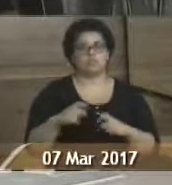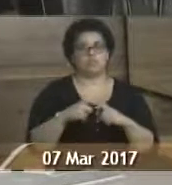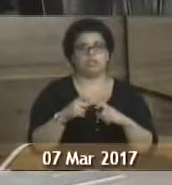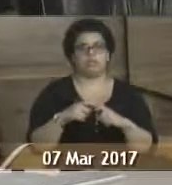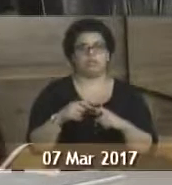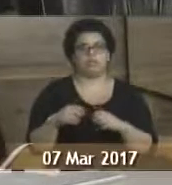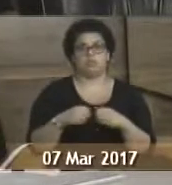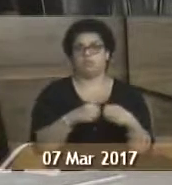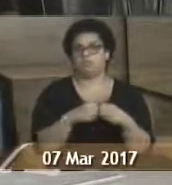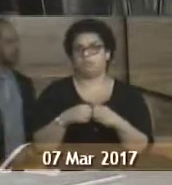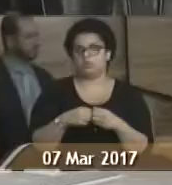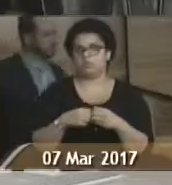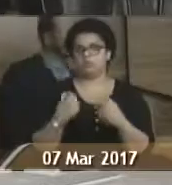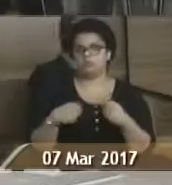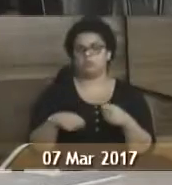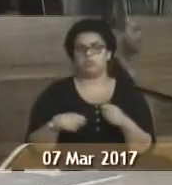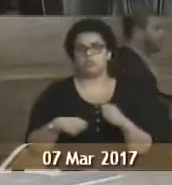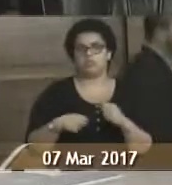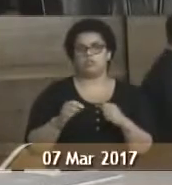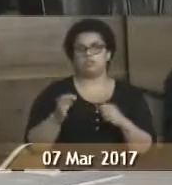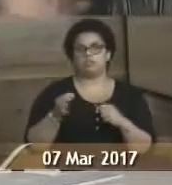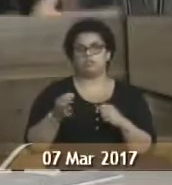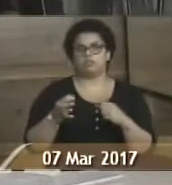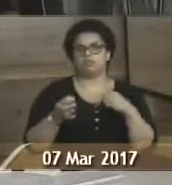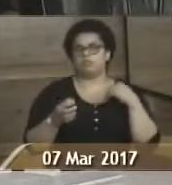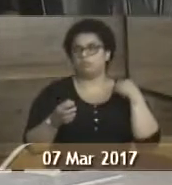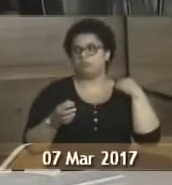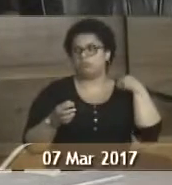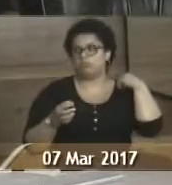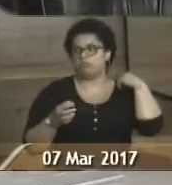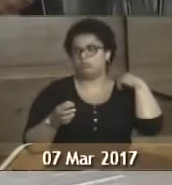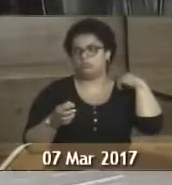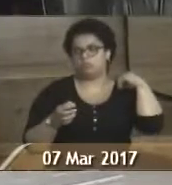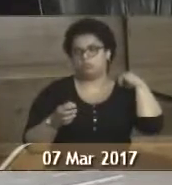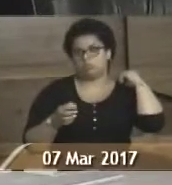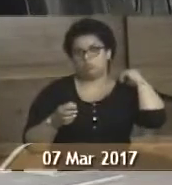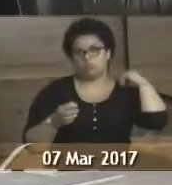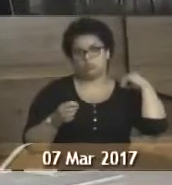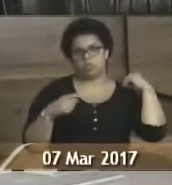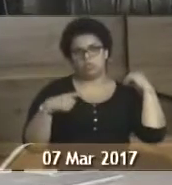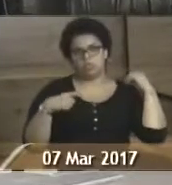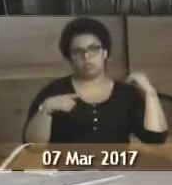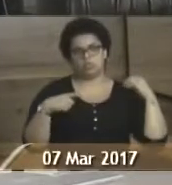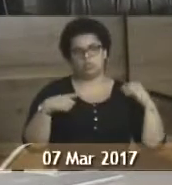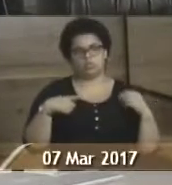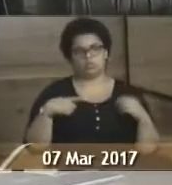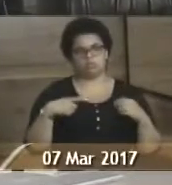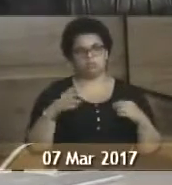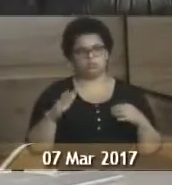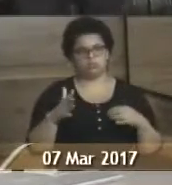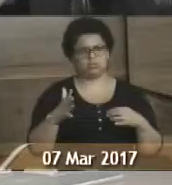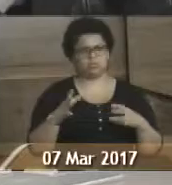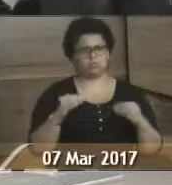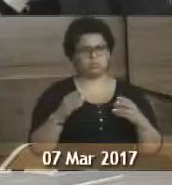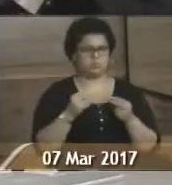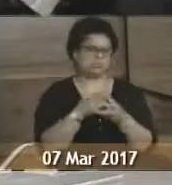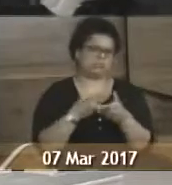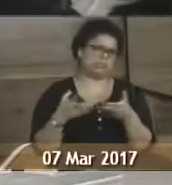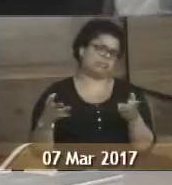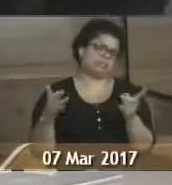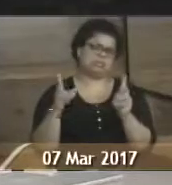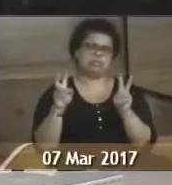de plantão mais próximo para que fosse atestar. Só que foi descoberto um dia e tanto depois. Enfim, houve um sem número de questões.